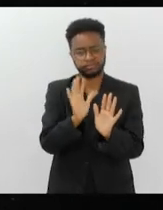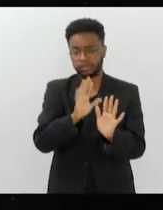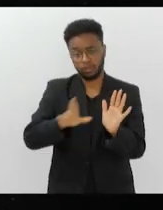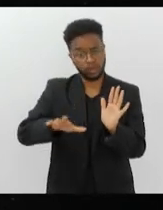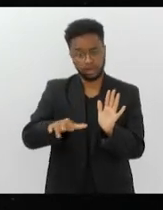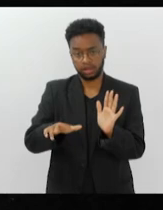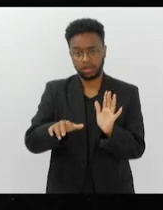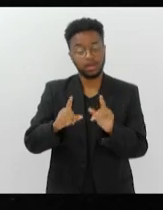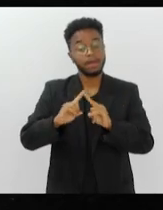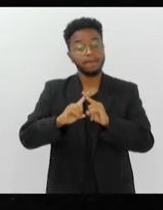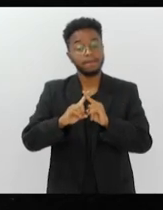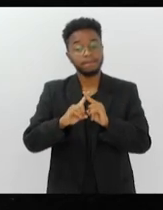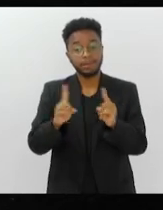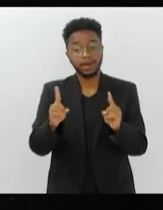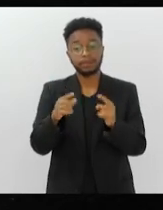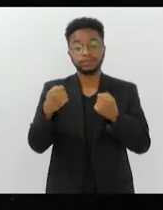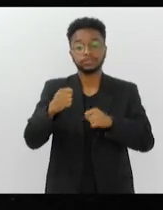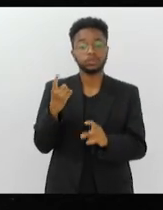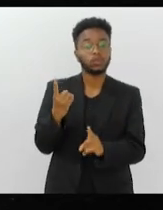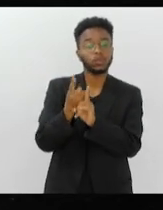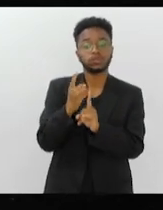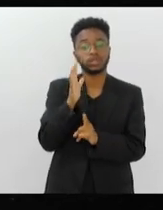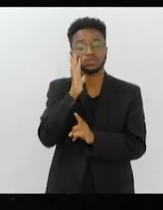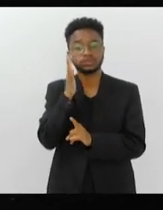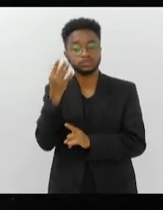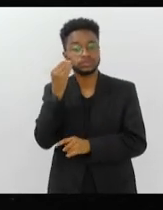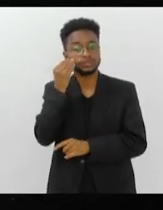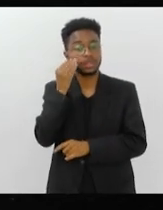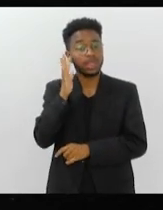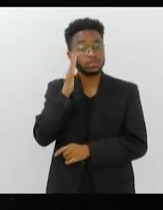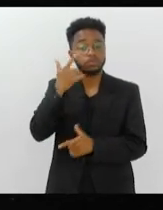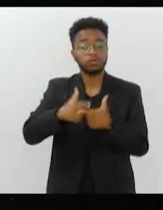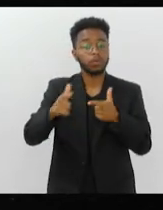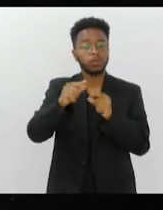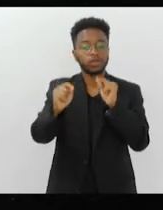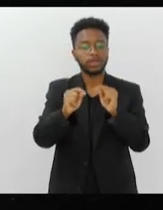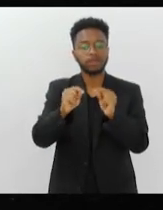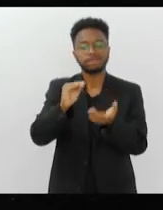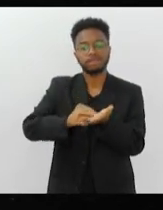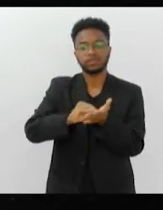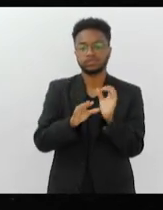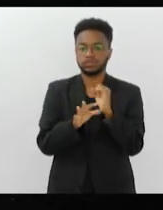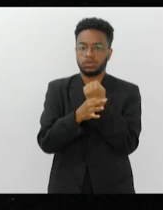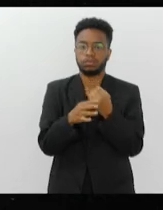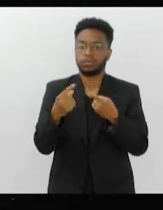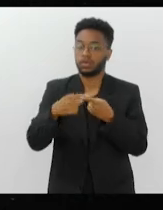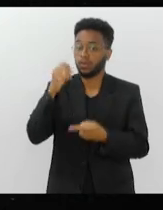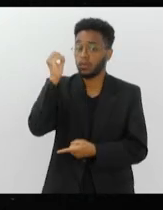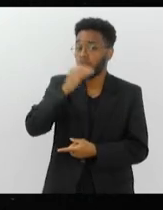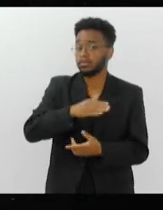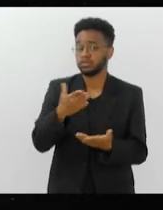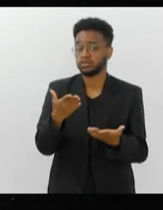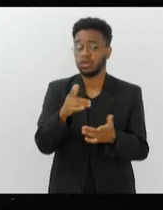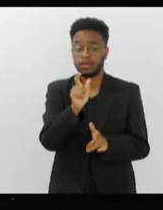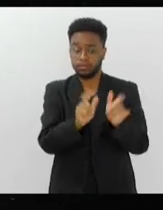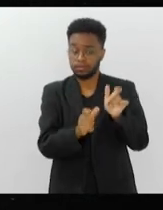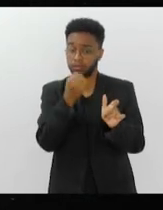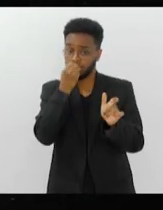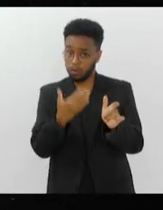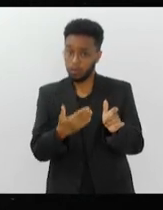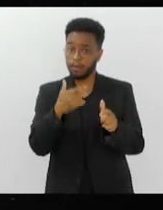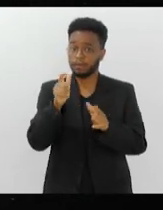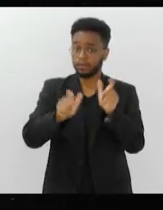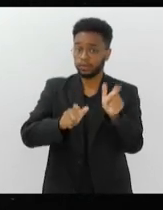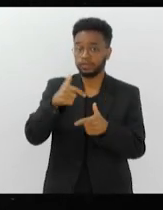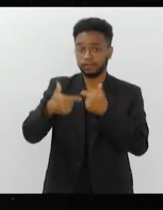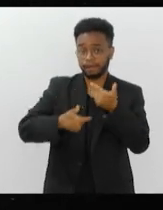não é isso, é encontrar uma solução para resolver o problema da questão da segurança, porque é um absurdo o cidadão de bem, trabalhador que